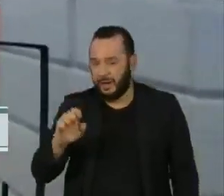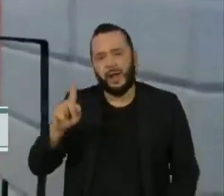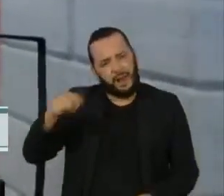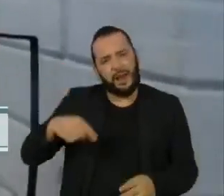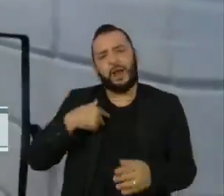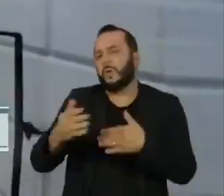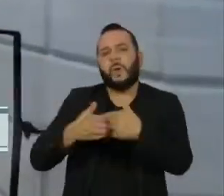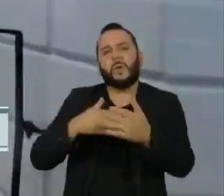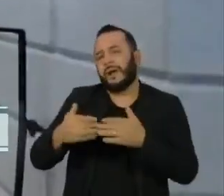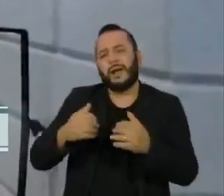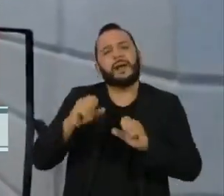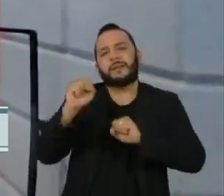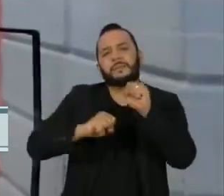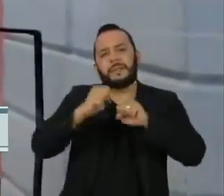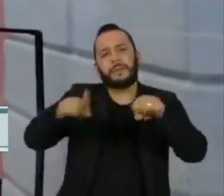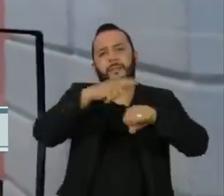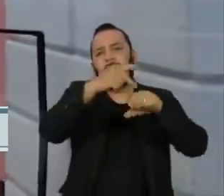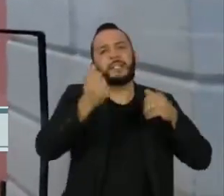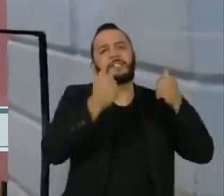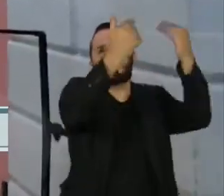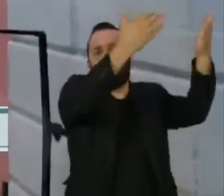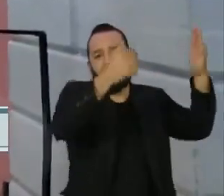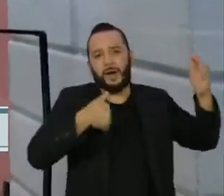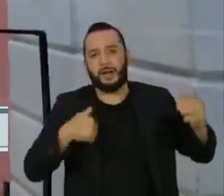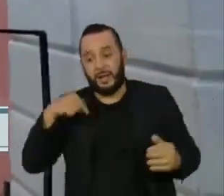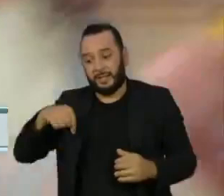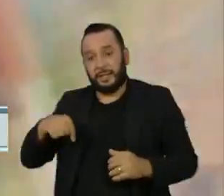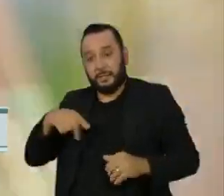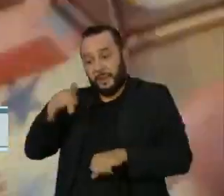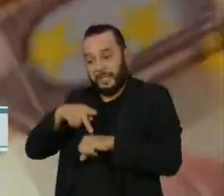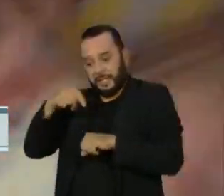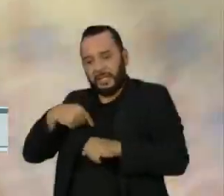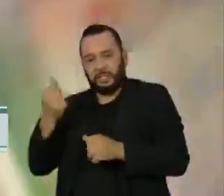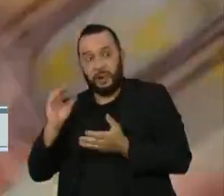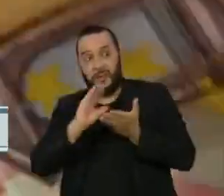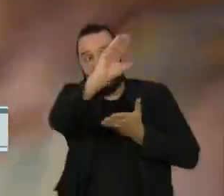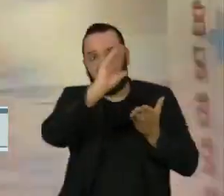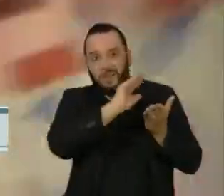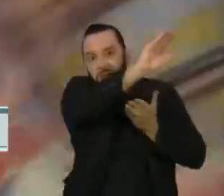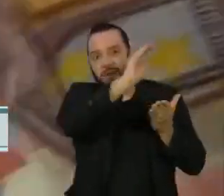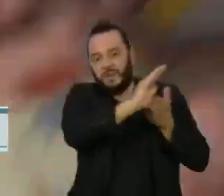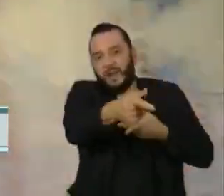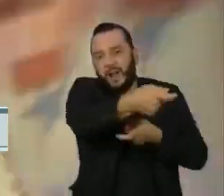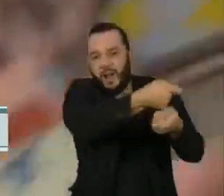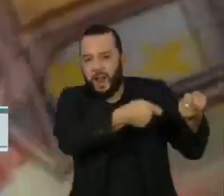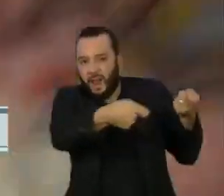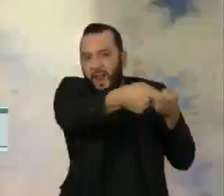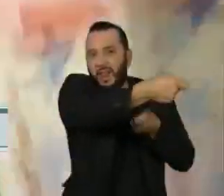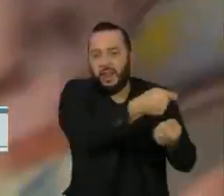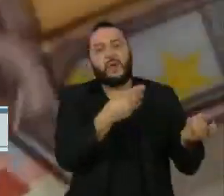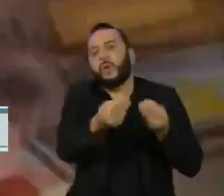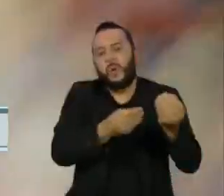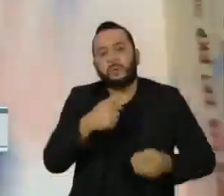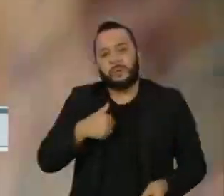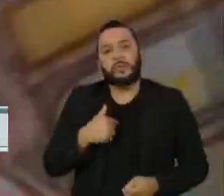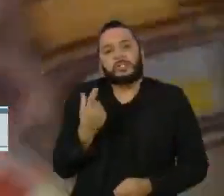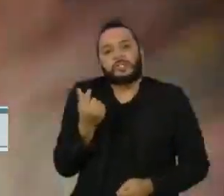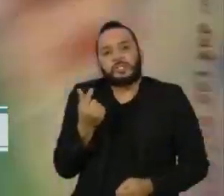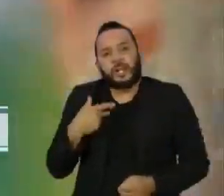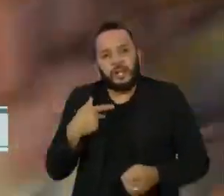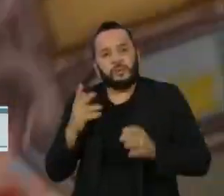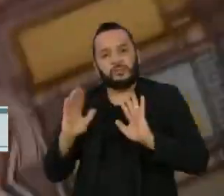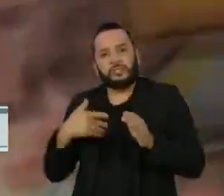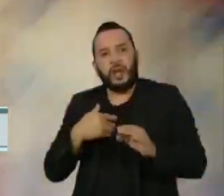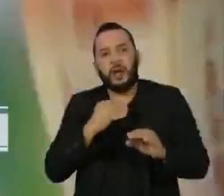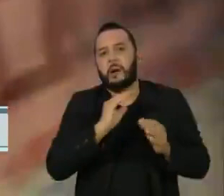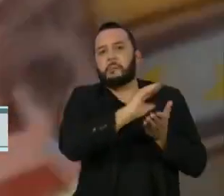fora do país de origem dos investidores ou da sede da companhia. Na prática, pode ser uma manobra que busca transferir recursos para países onde